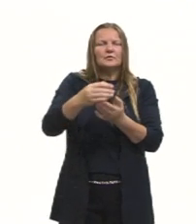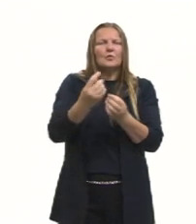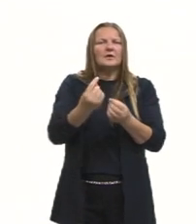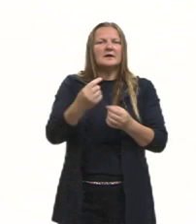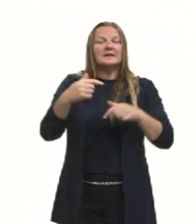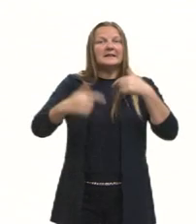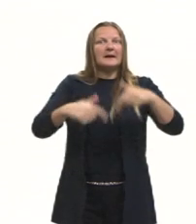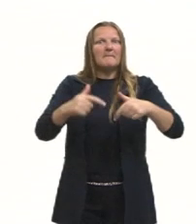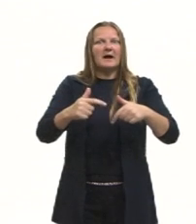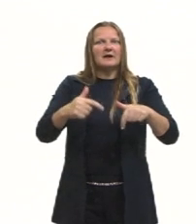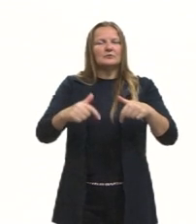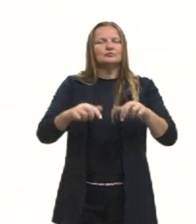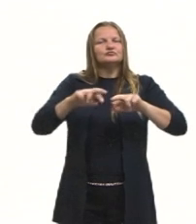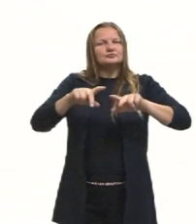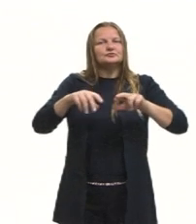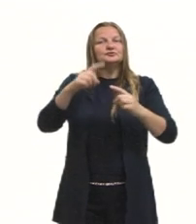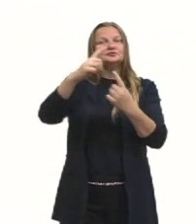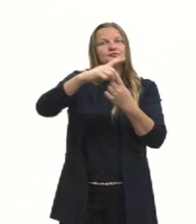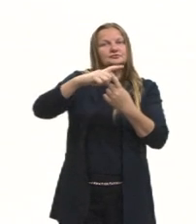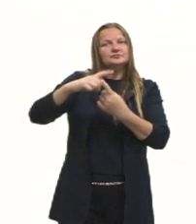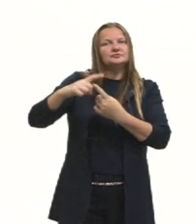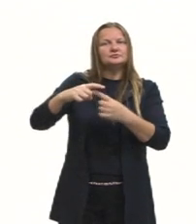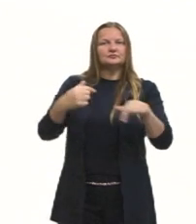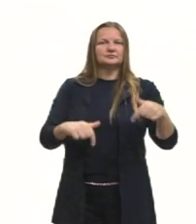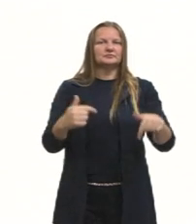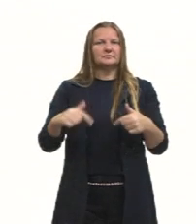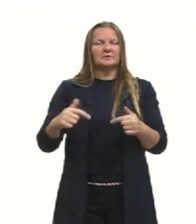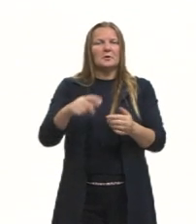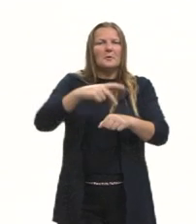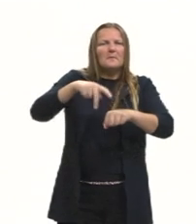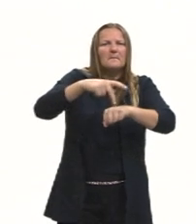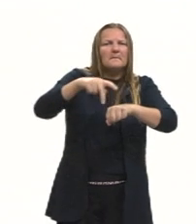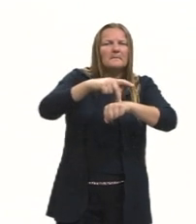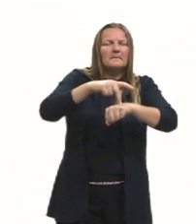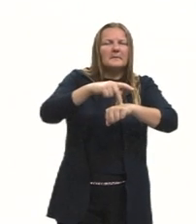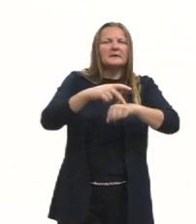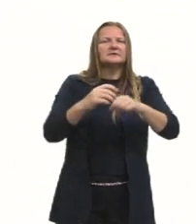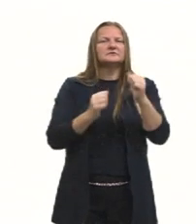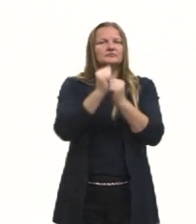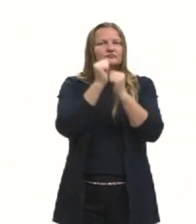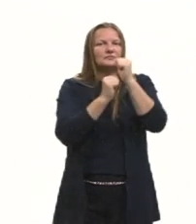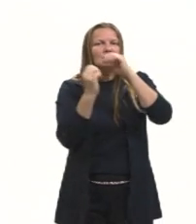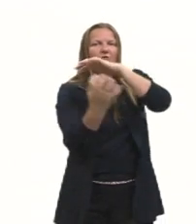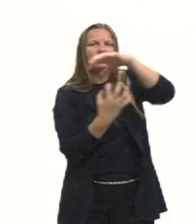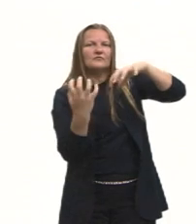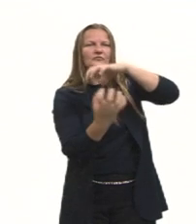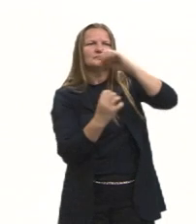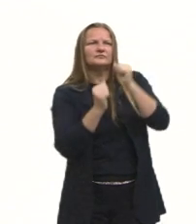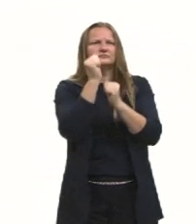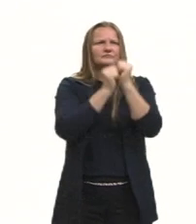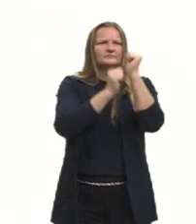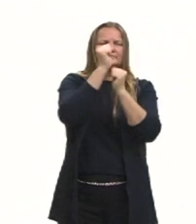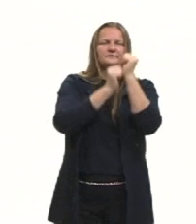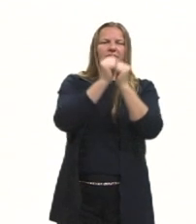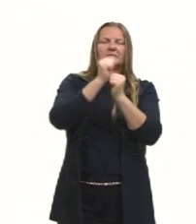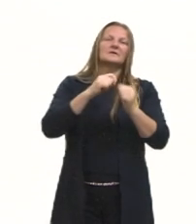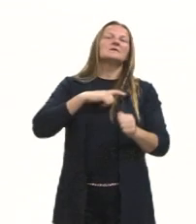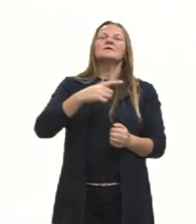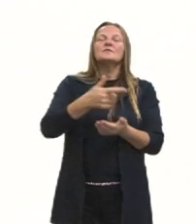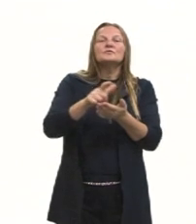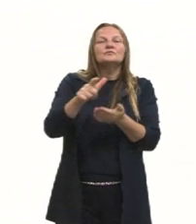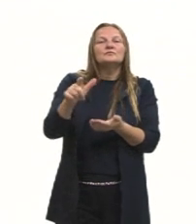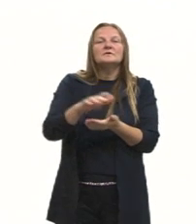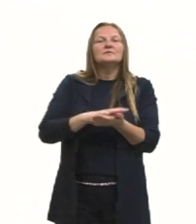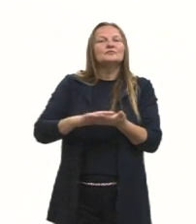Nós comentamos isso, pessoal. Todos os países que passam por essa revolução, eles não têm todo